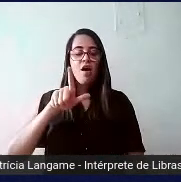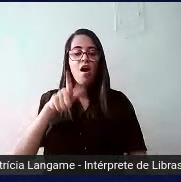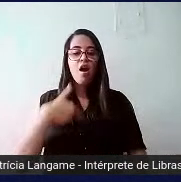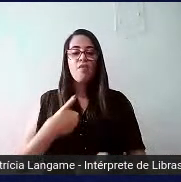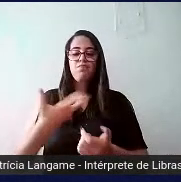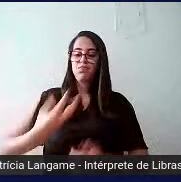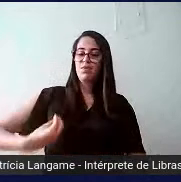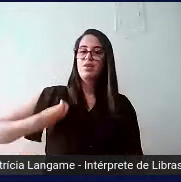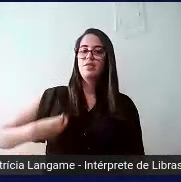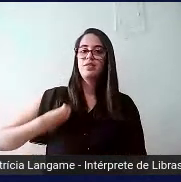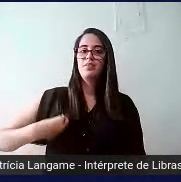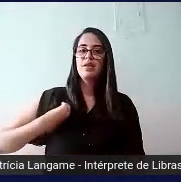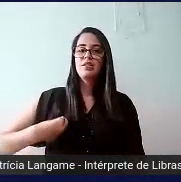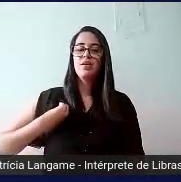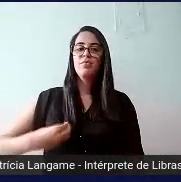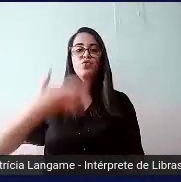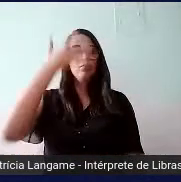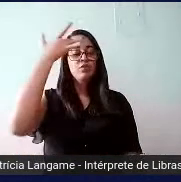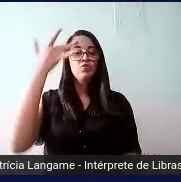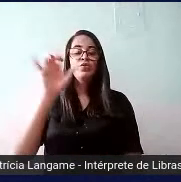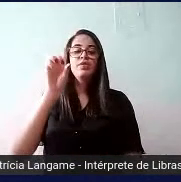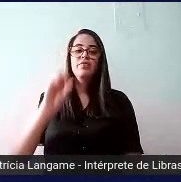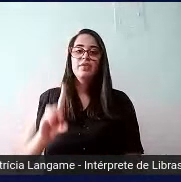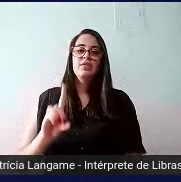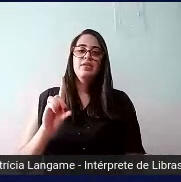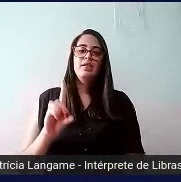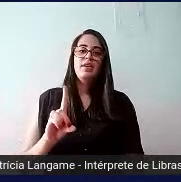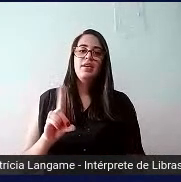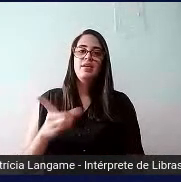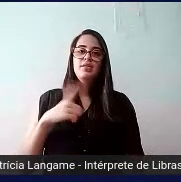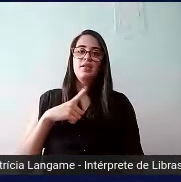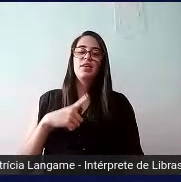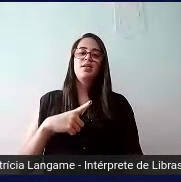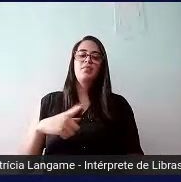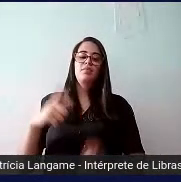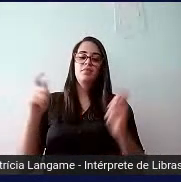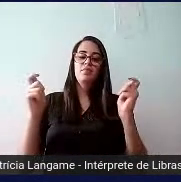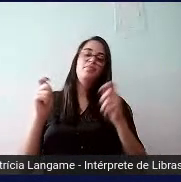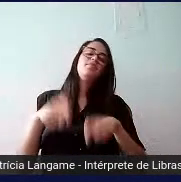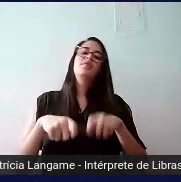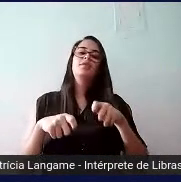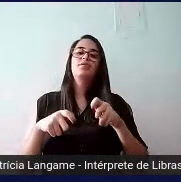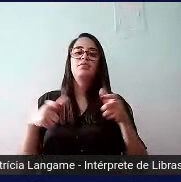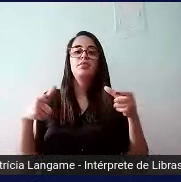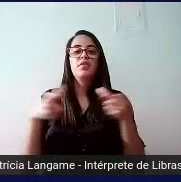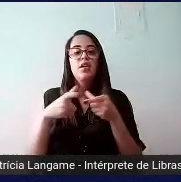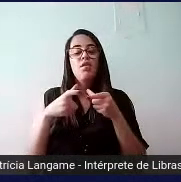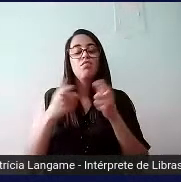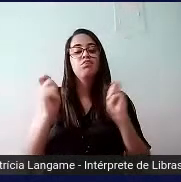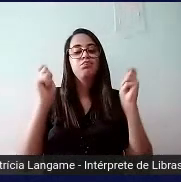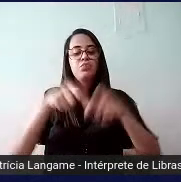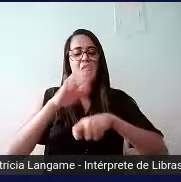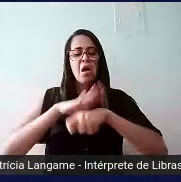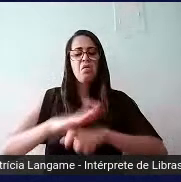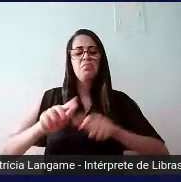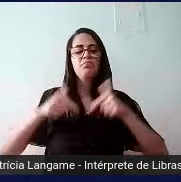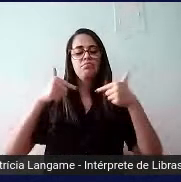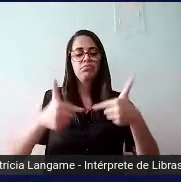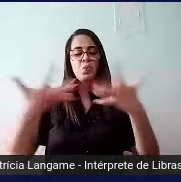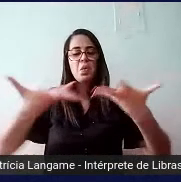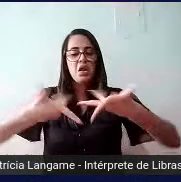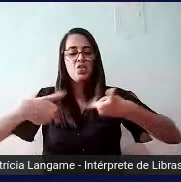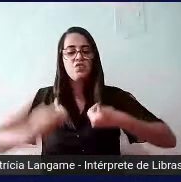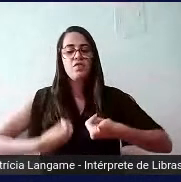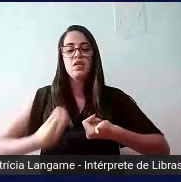participação de pessoas com deficiência, incapacidades ou mobilidade reduzida, visando sua autonomia, independência, qualidade de vida e inclusão